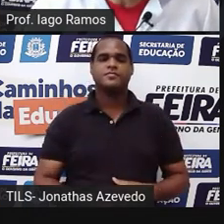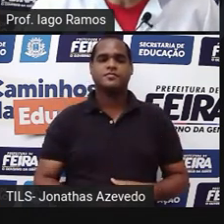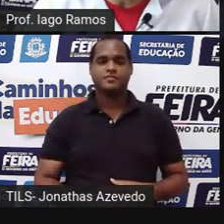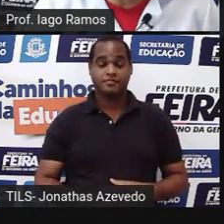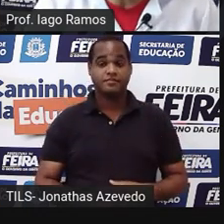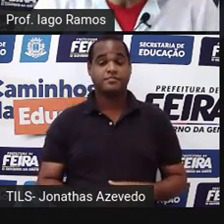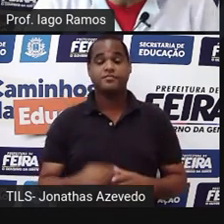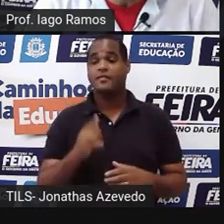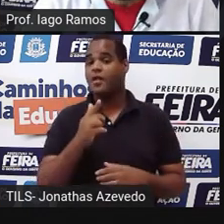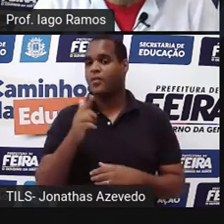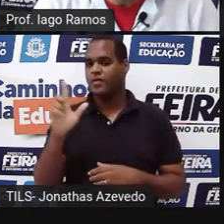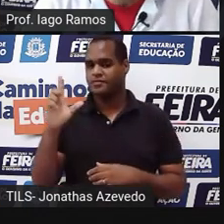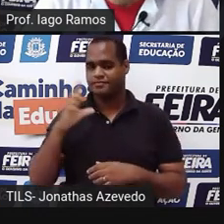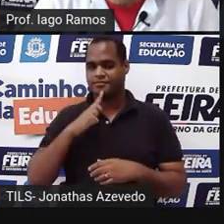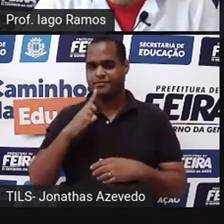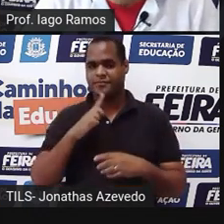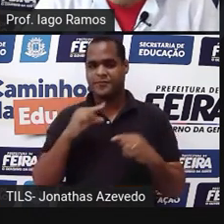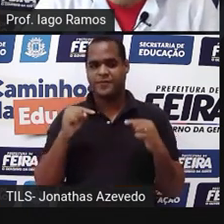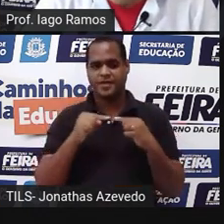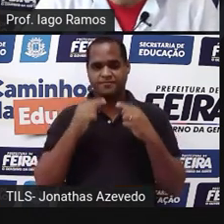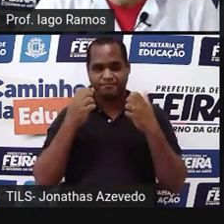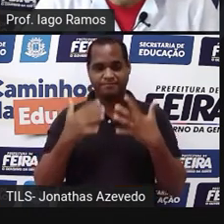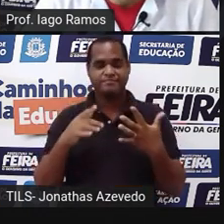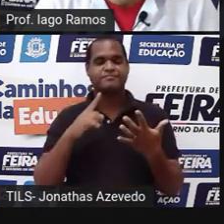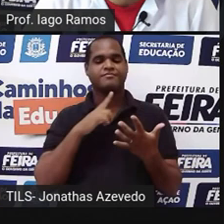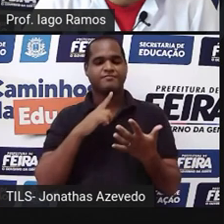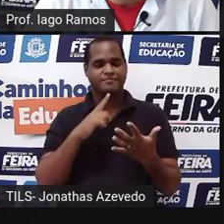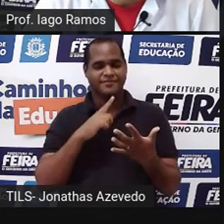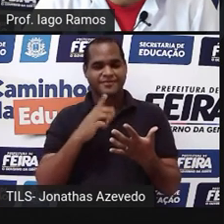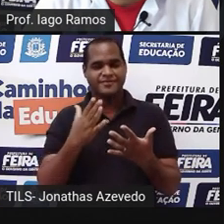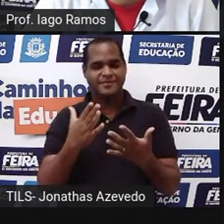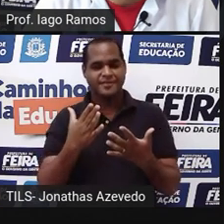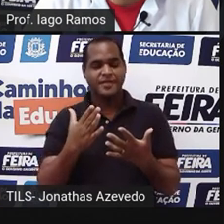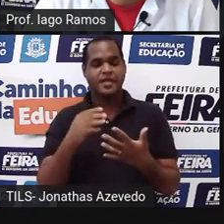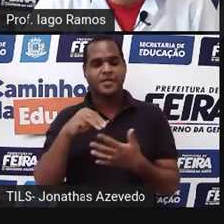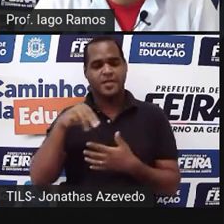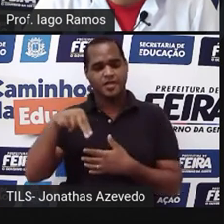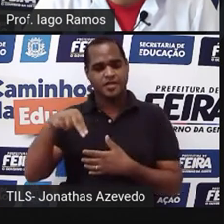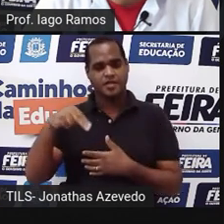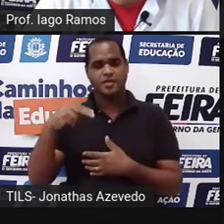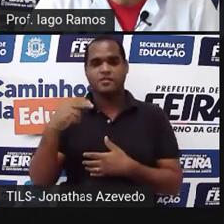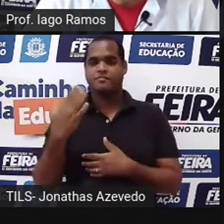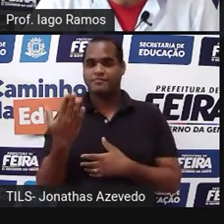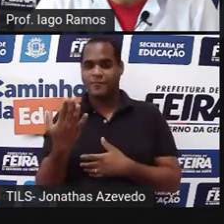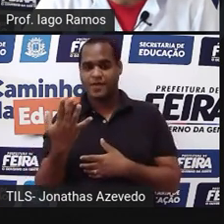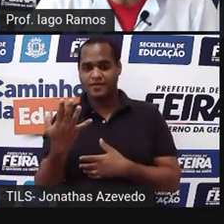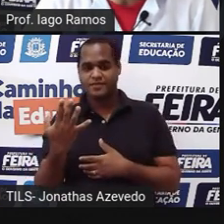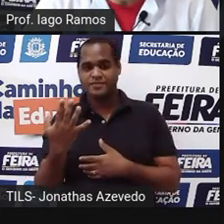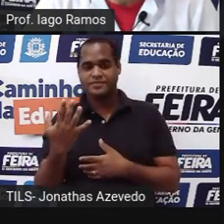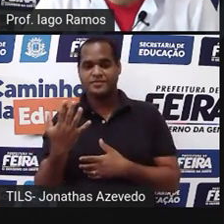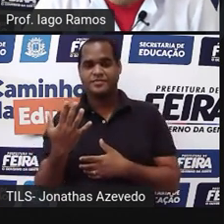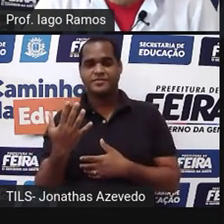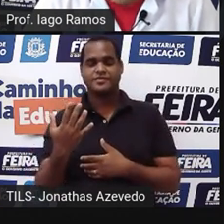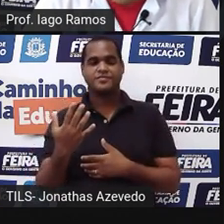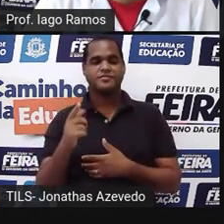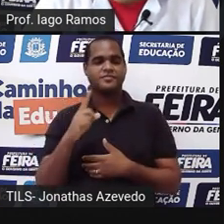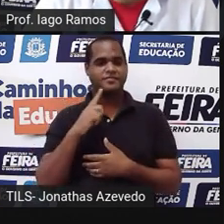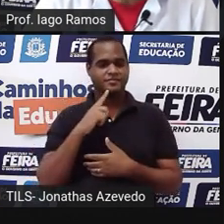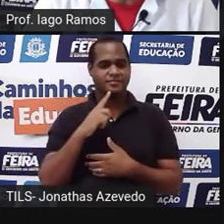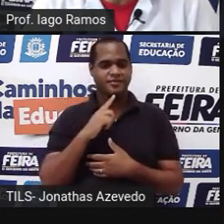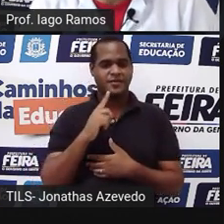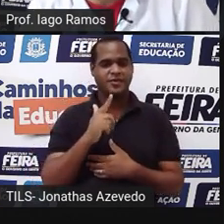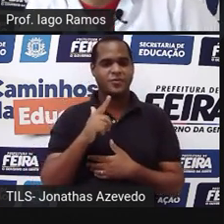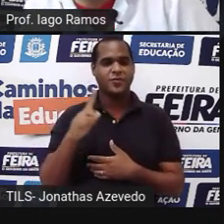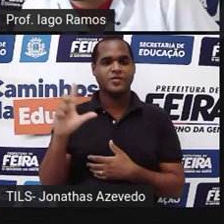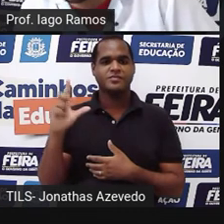O outro que eu tenho ali é o lado MN no pequeno que é 4 o